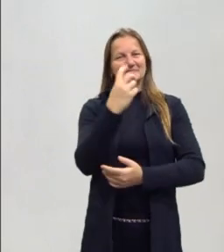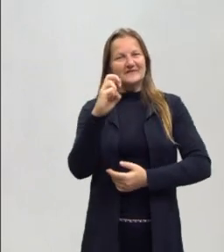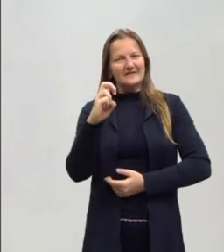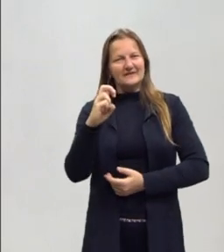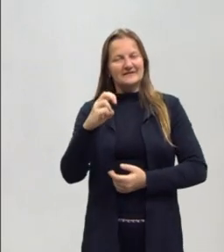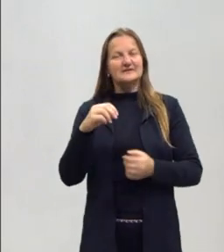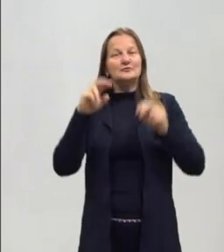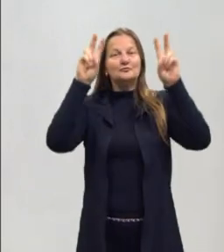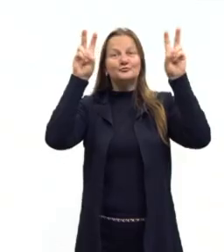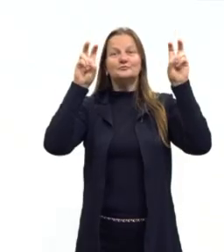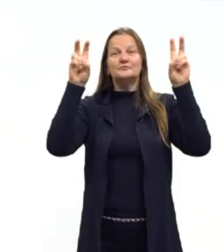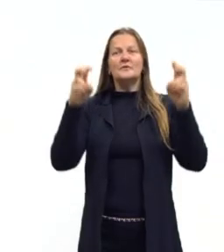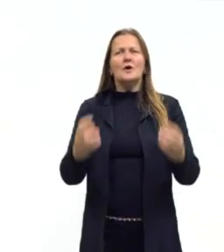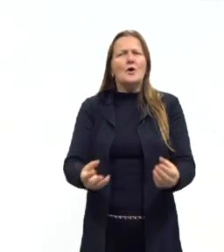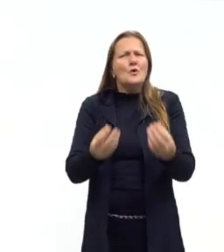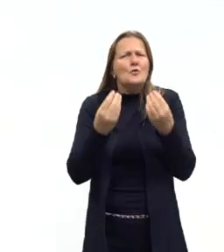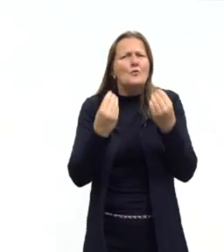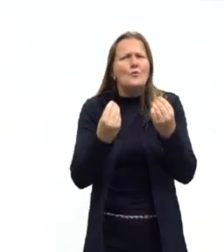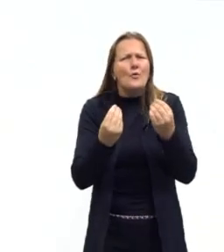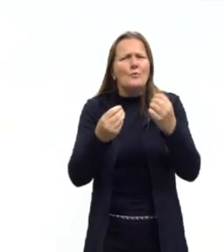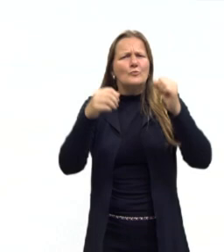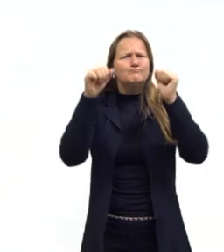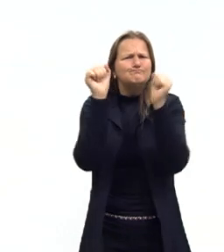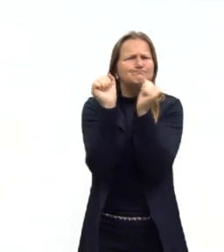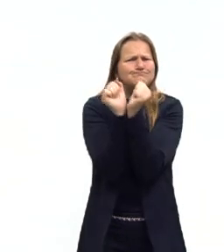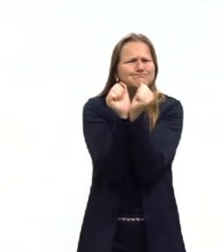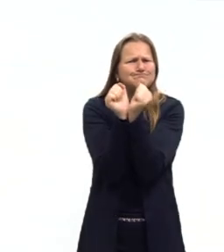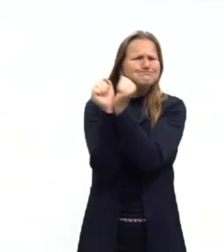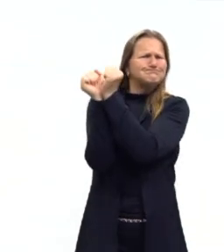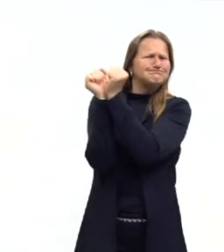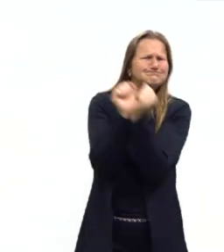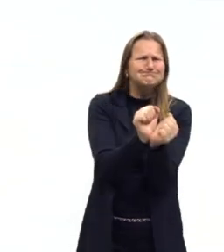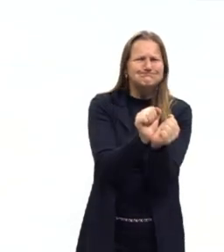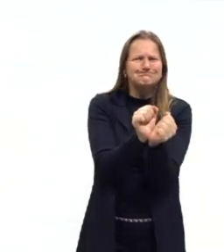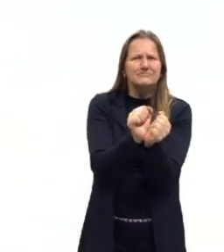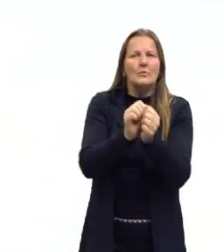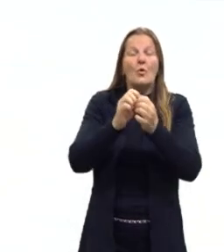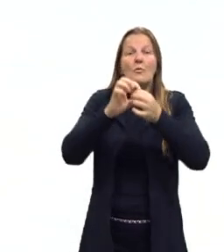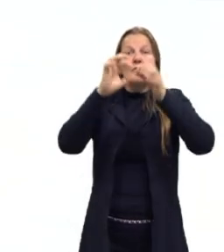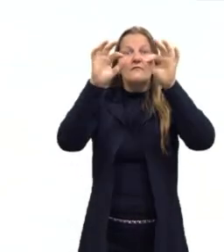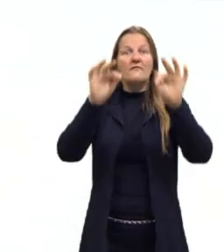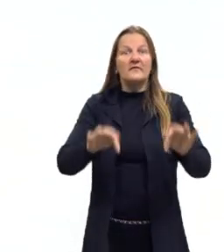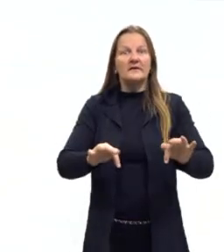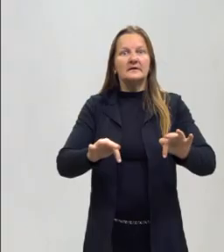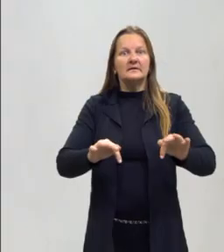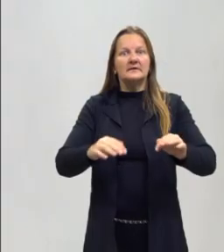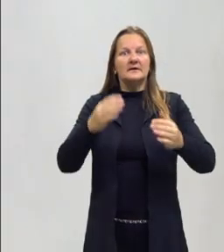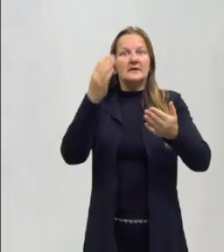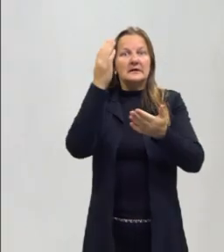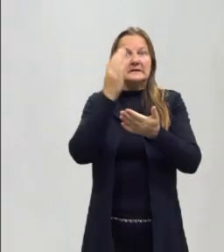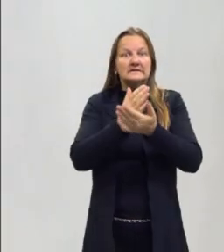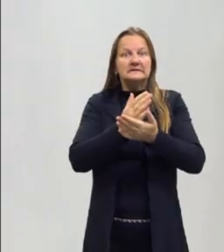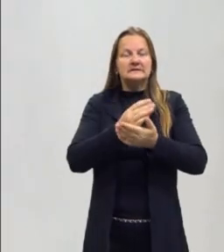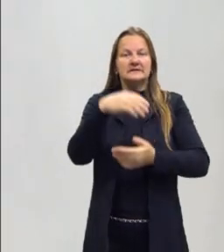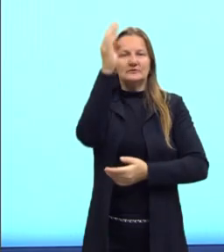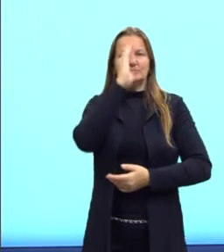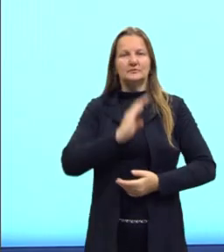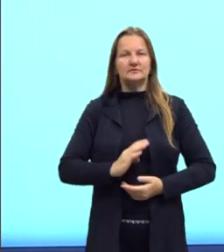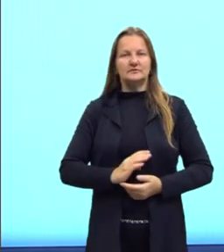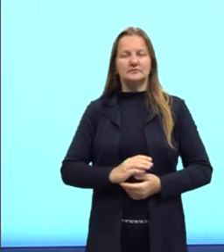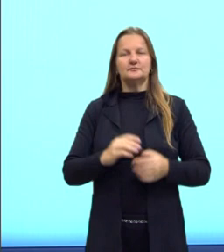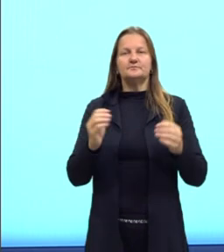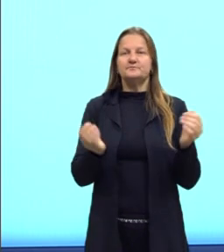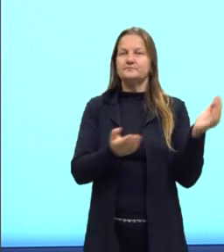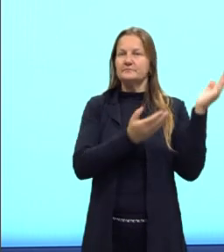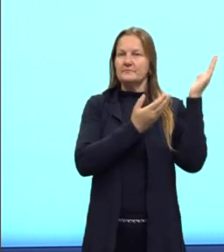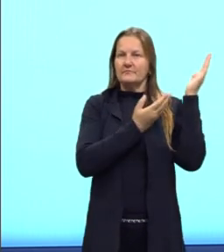vai falar sobre como a escravidão foi abolida no Brasil. Vou pedir para vocês me seguirem nas redes sociais ali,